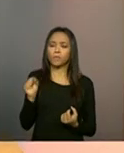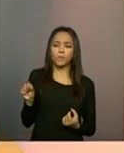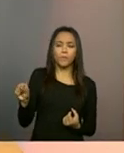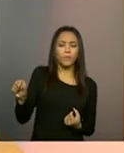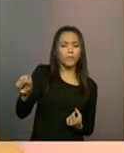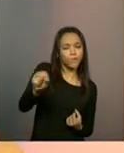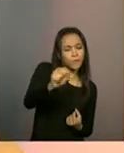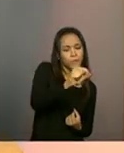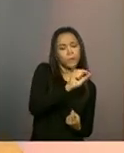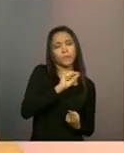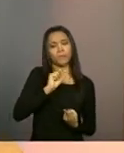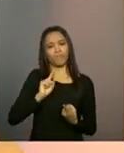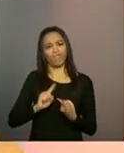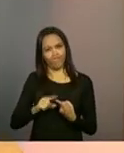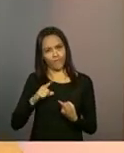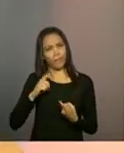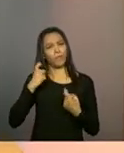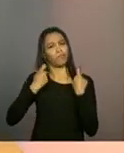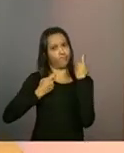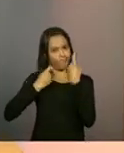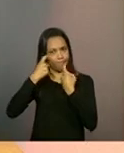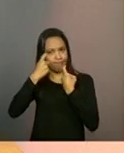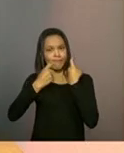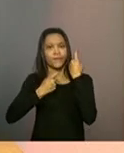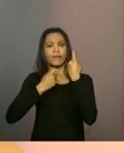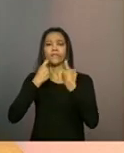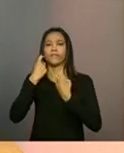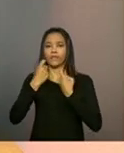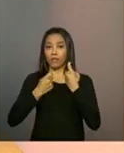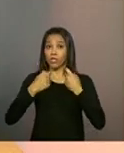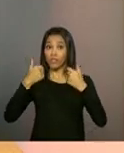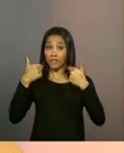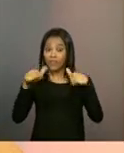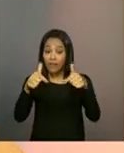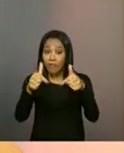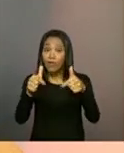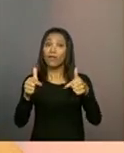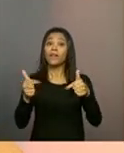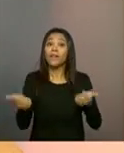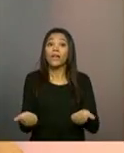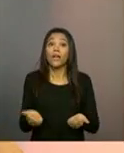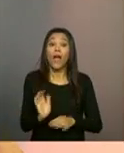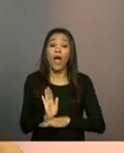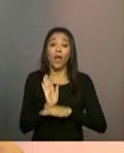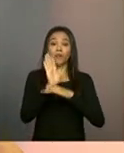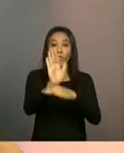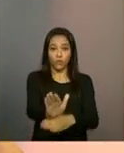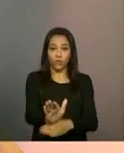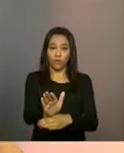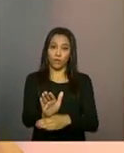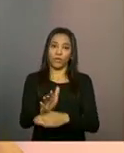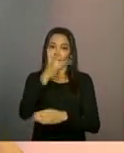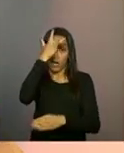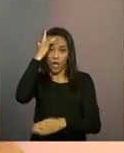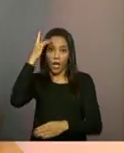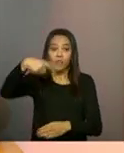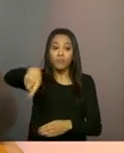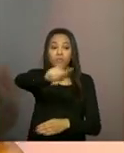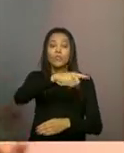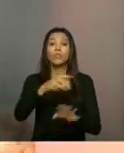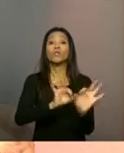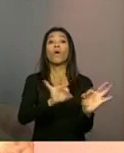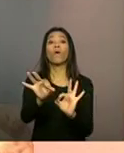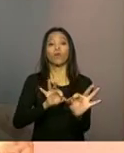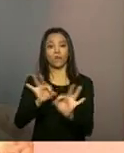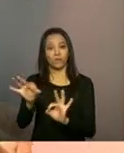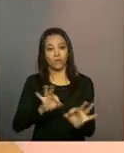preocupação com desenvolver trabalhos que ajudem a comunidade a se organizar coletivamente em prol